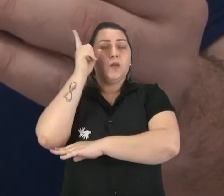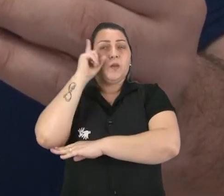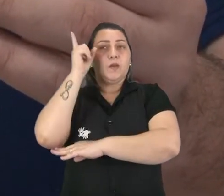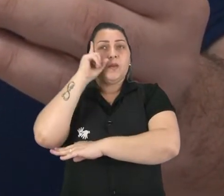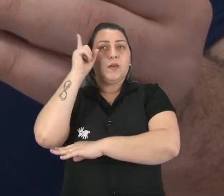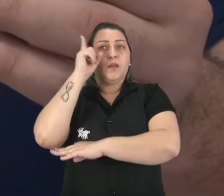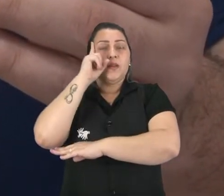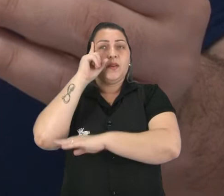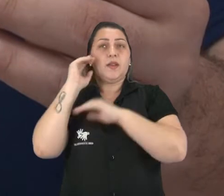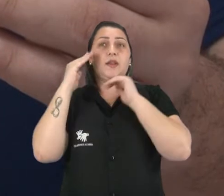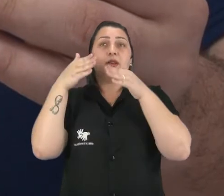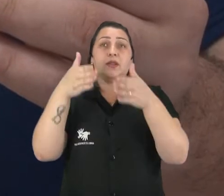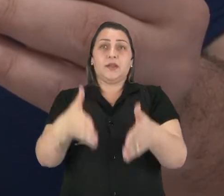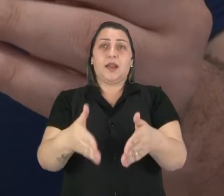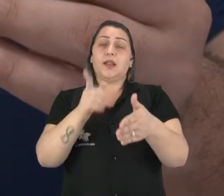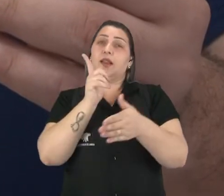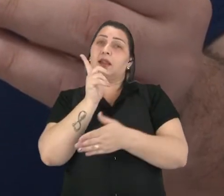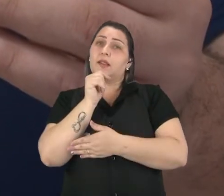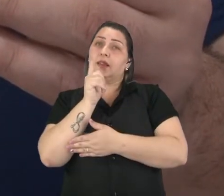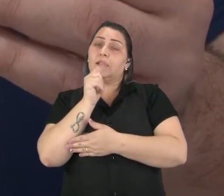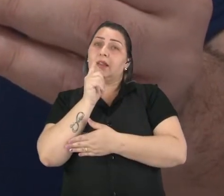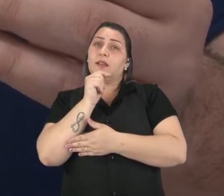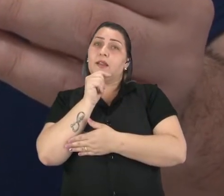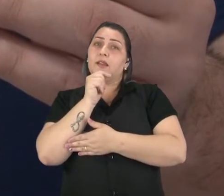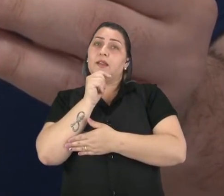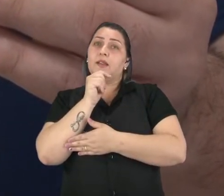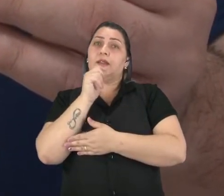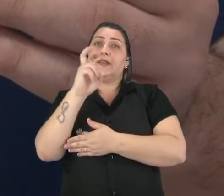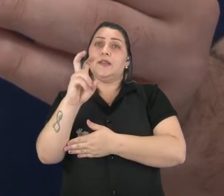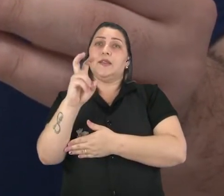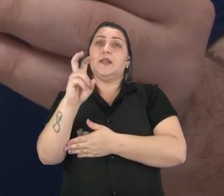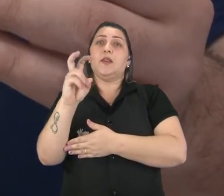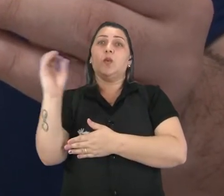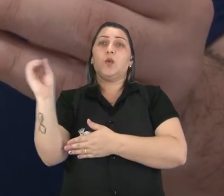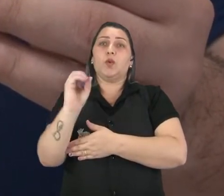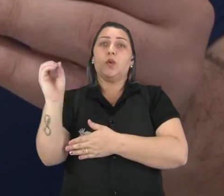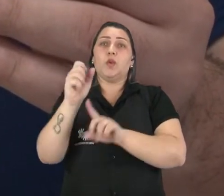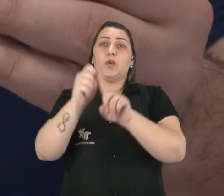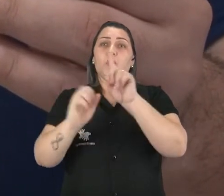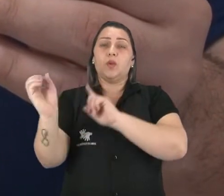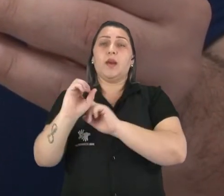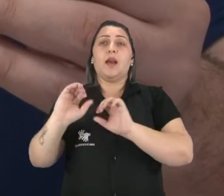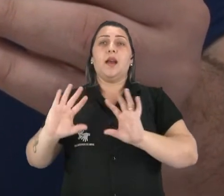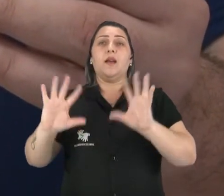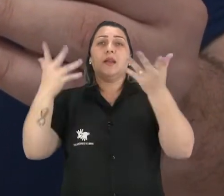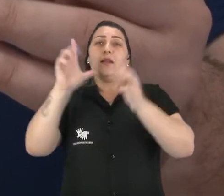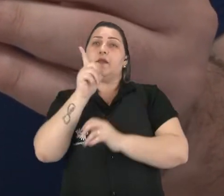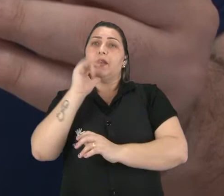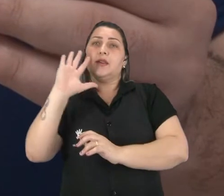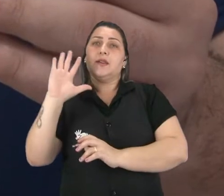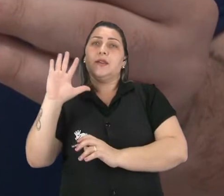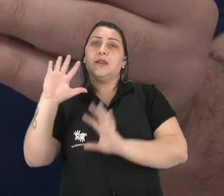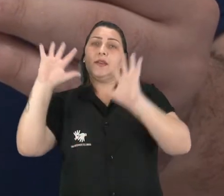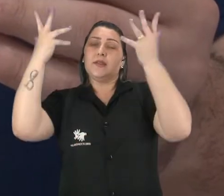no período da chegada das águas, de 5 de outubro, acontece a Festa das Águas, o qual é um ritual dos